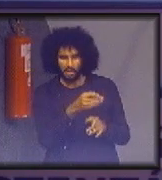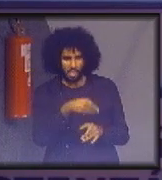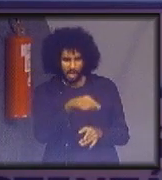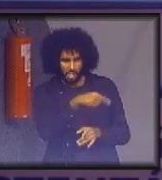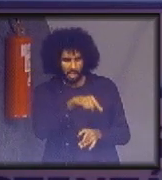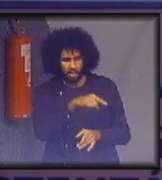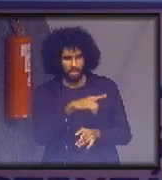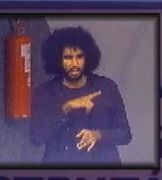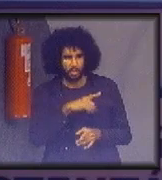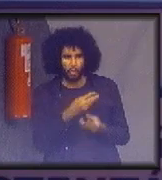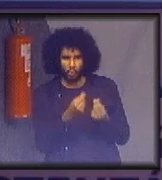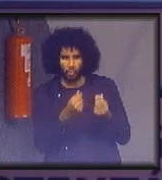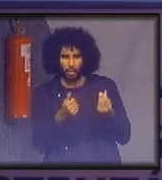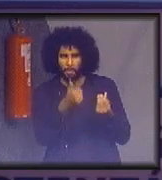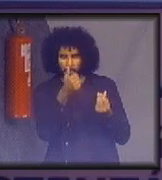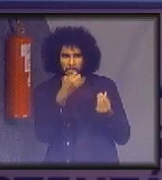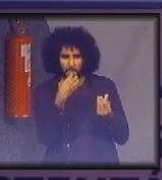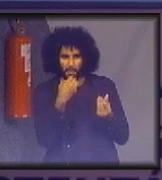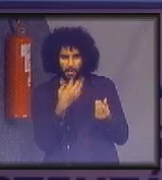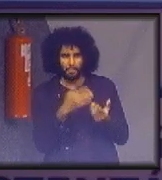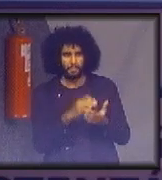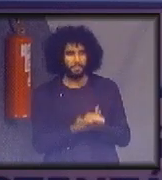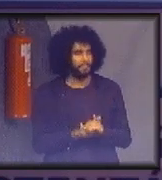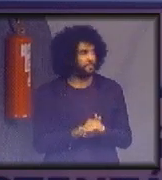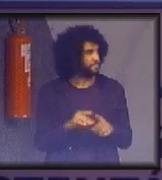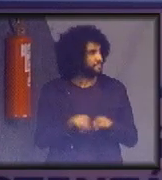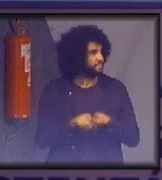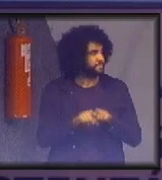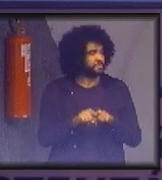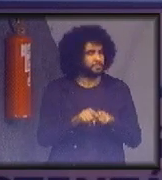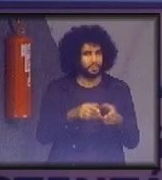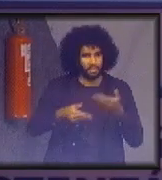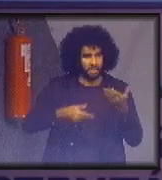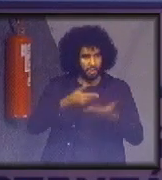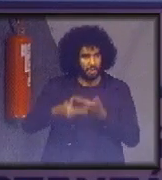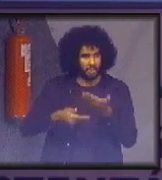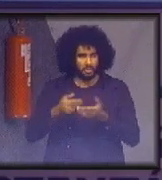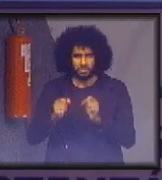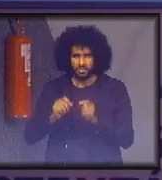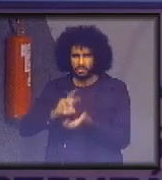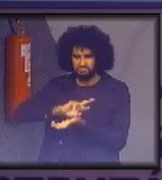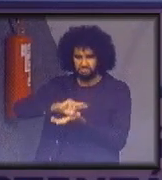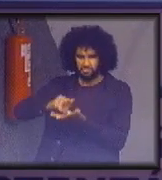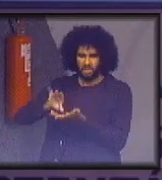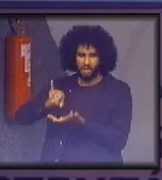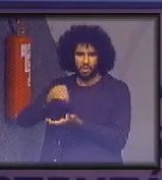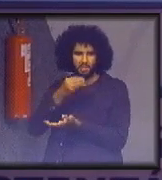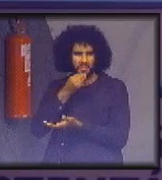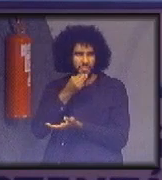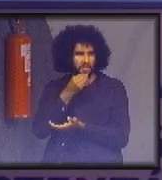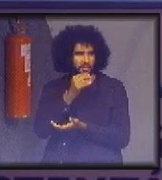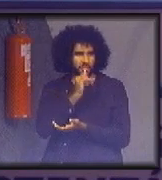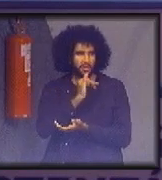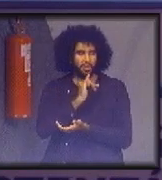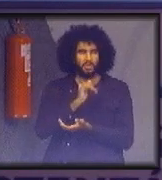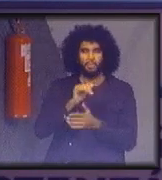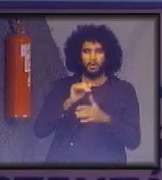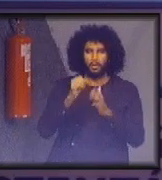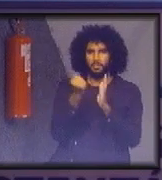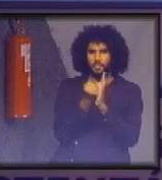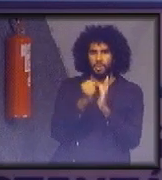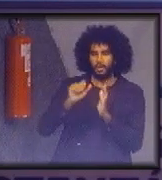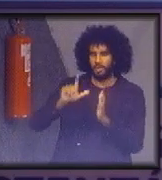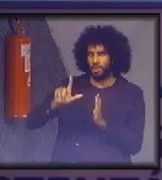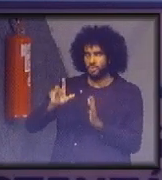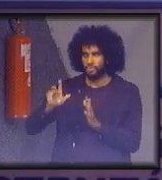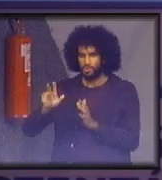qualidade para durar muito tempo. E para os colaboradores também tem várias oportunidades, como o LX, mercado